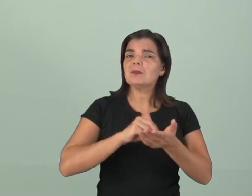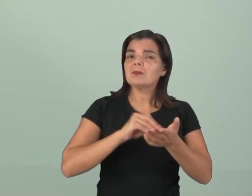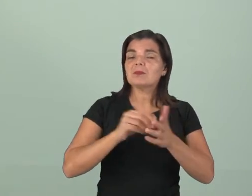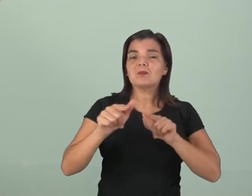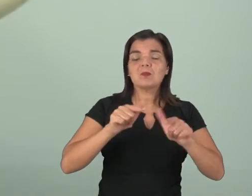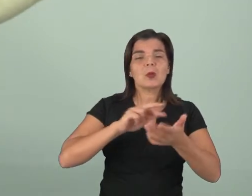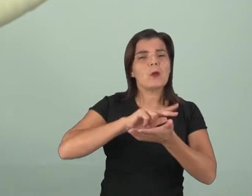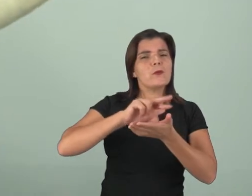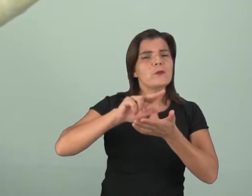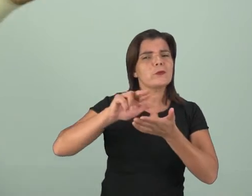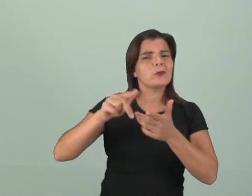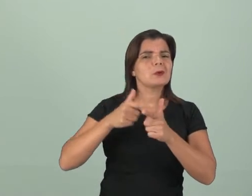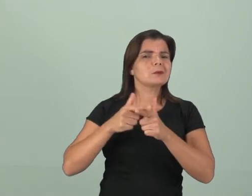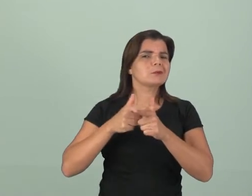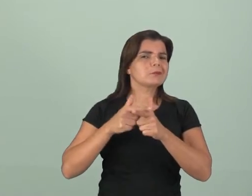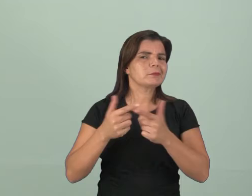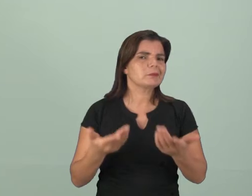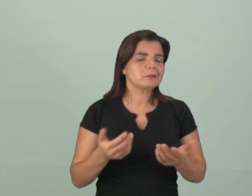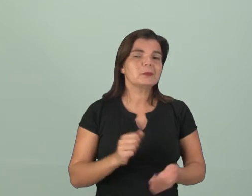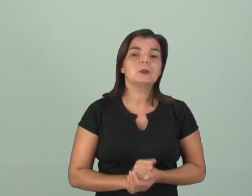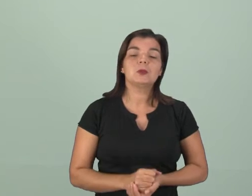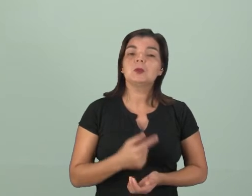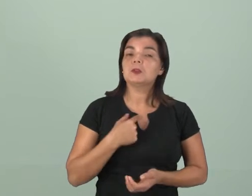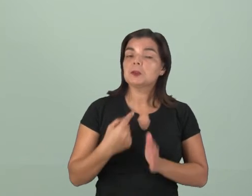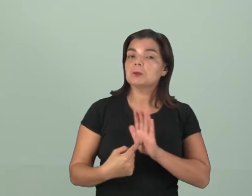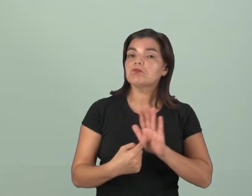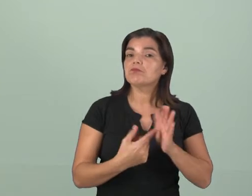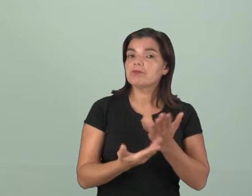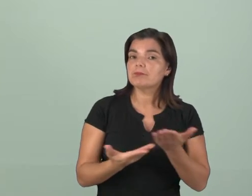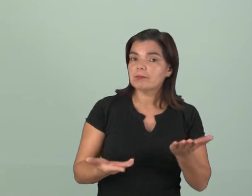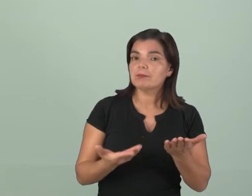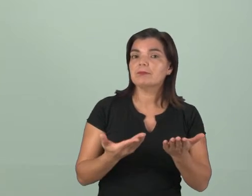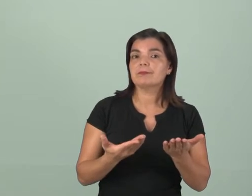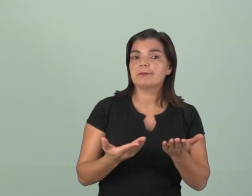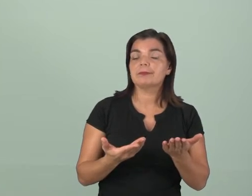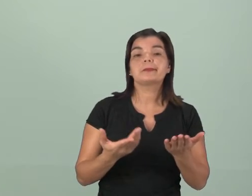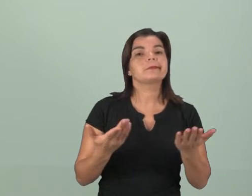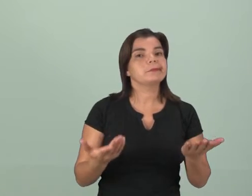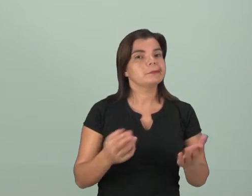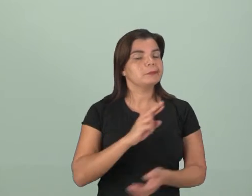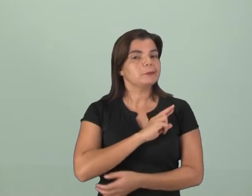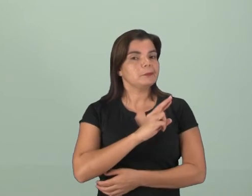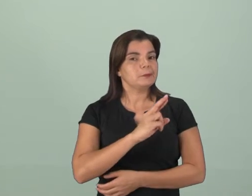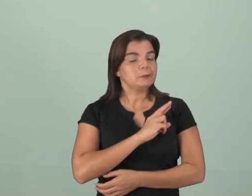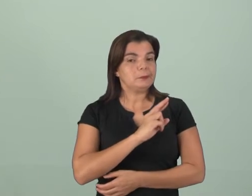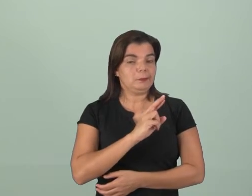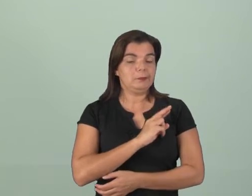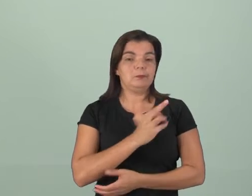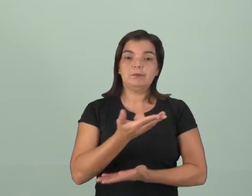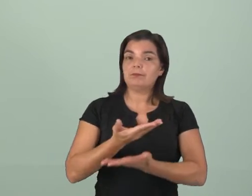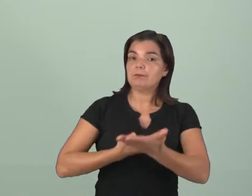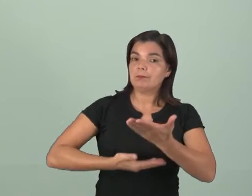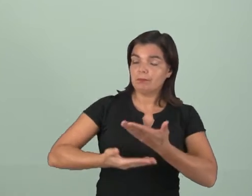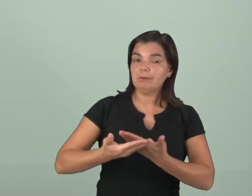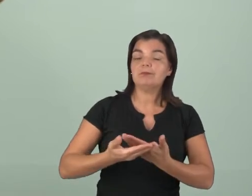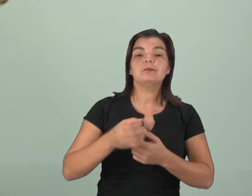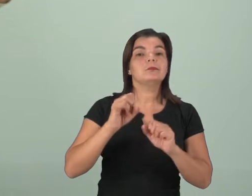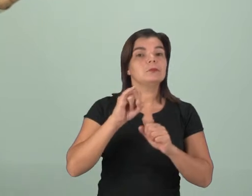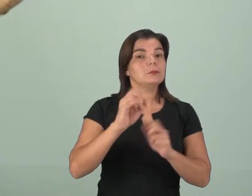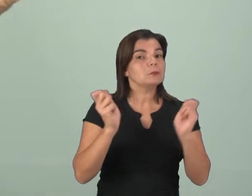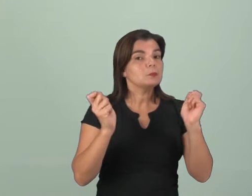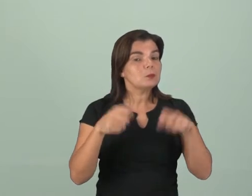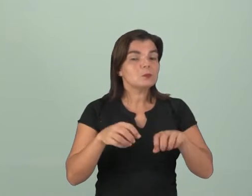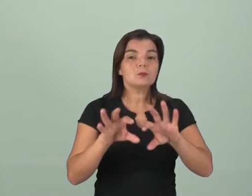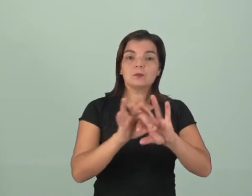gente tem uma série de outros problemas que estão aí, não é? Então, as religiões entre si, se elas